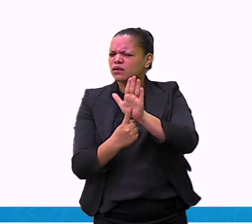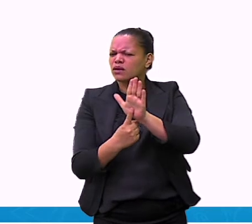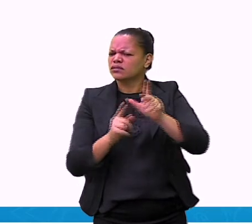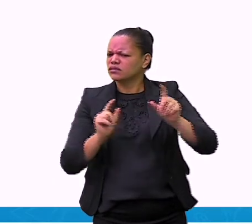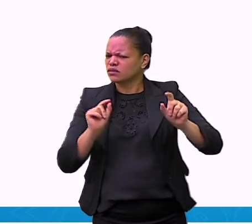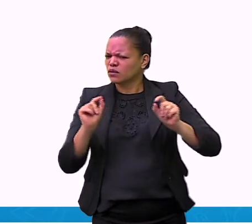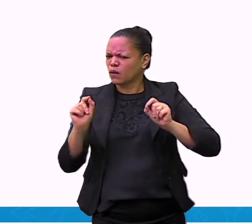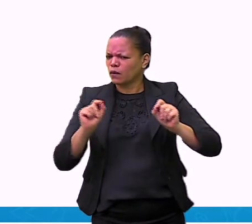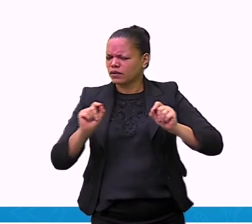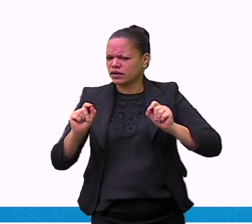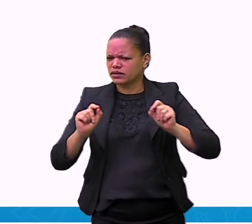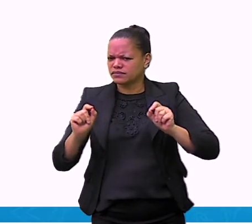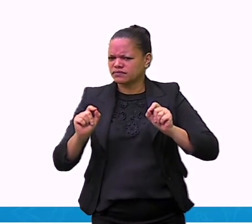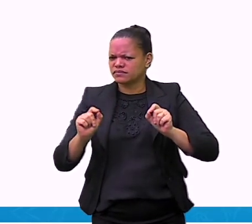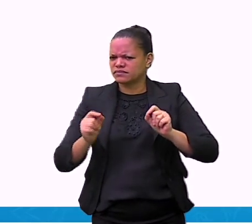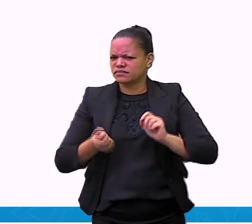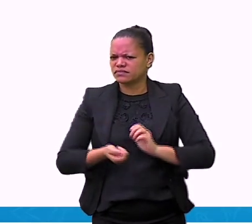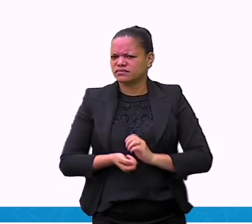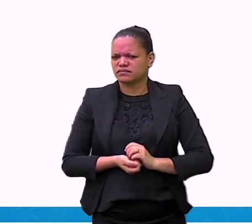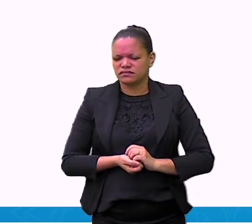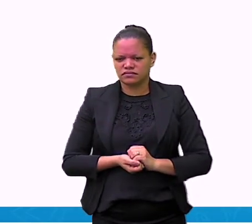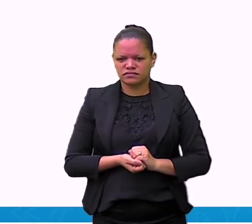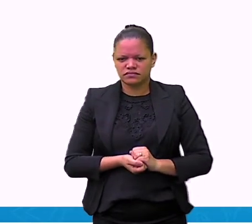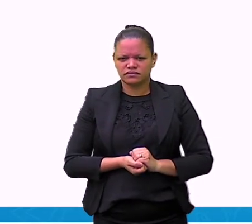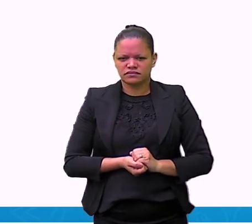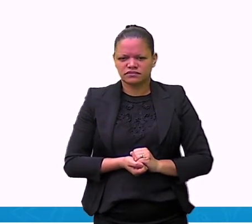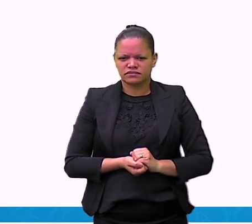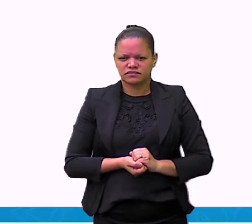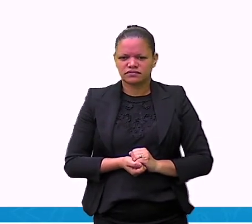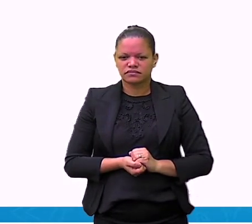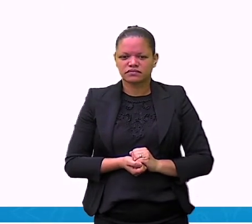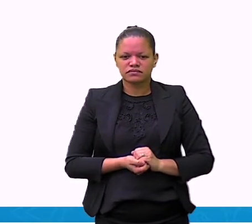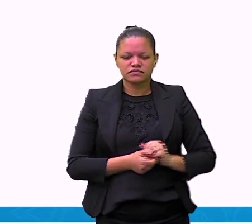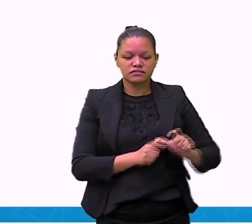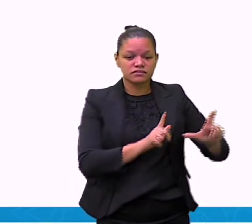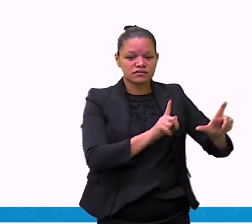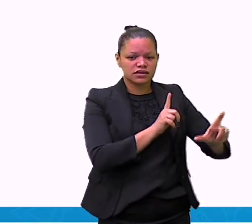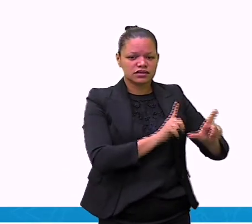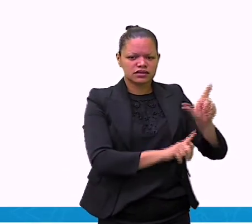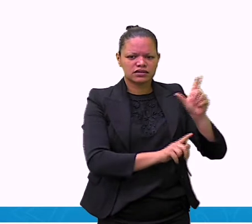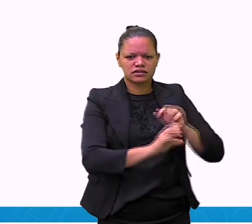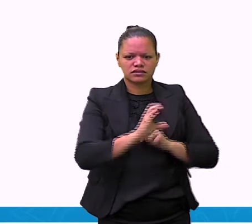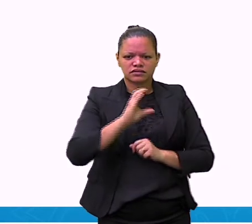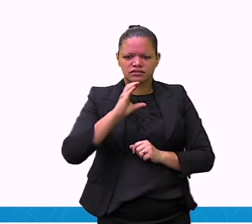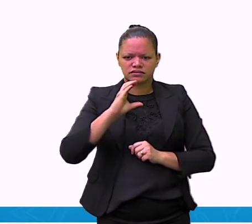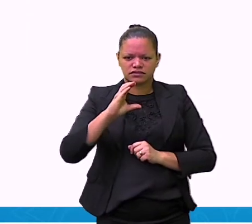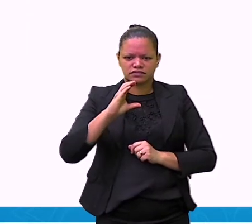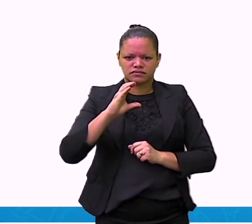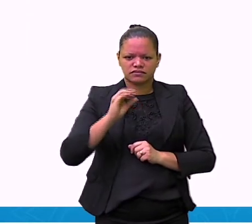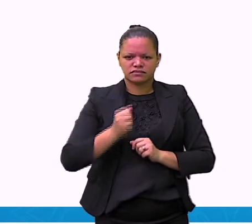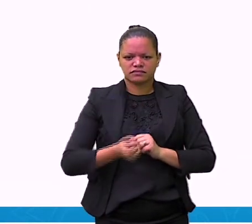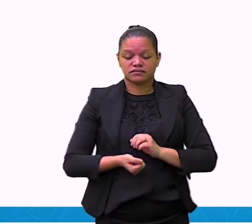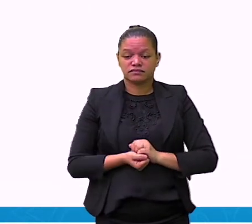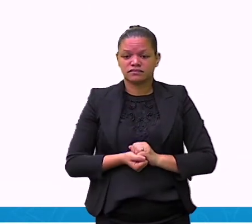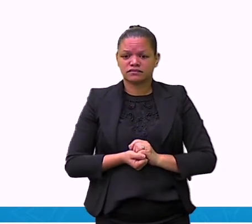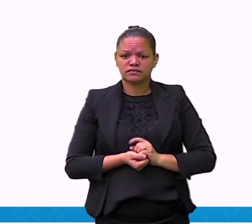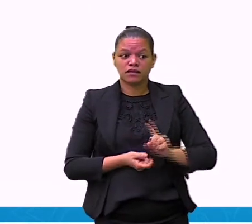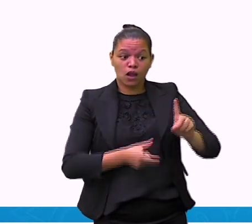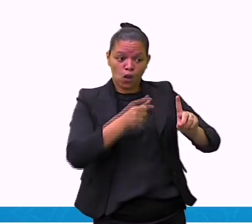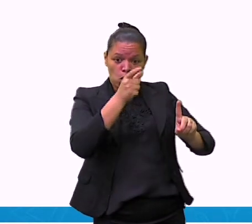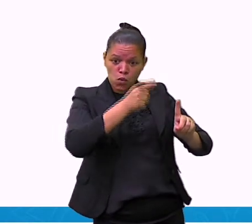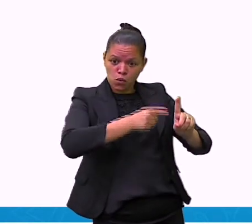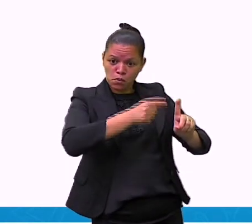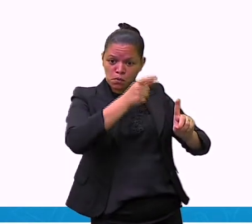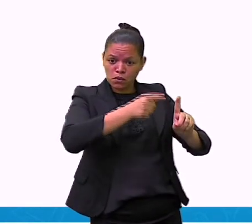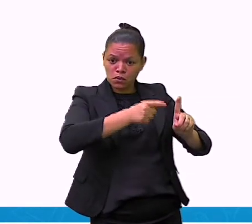vai falar sobre macacos? Vamos à letra C. Quem são os personagens?